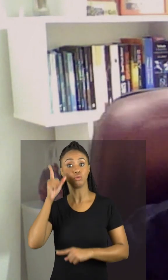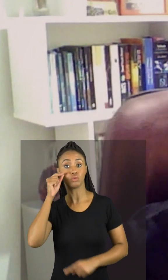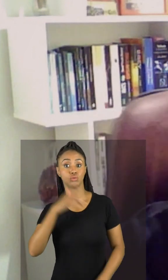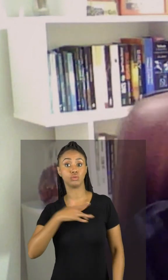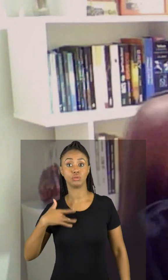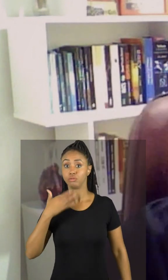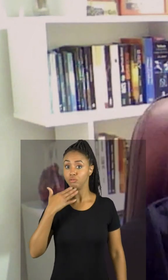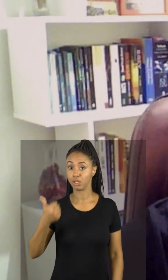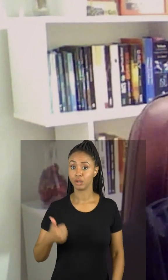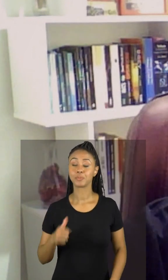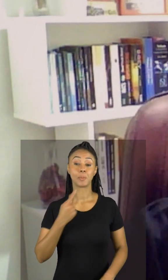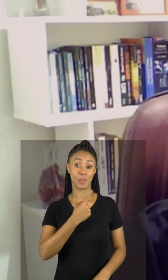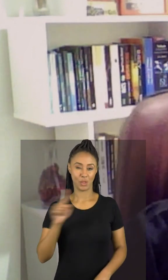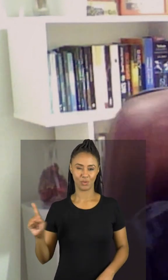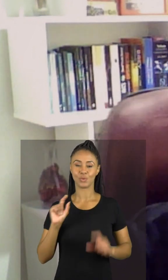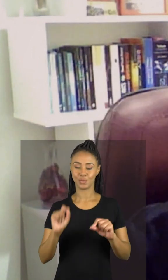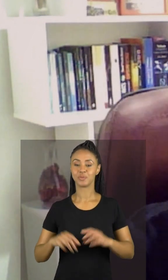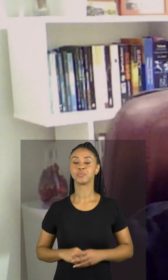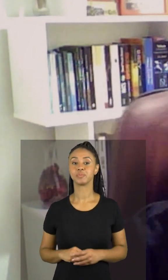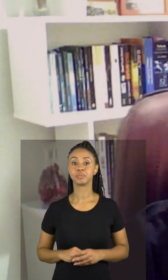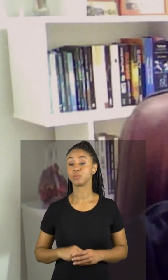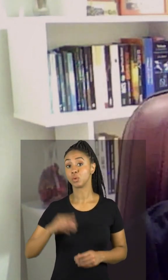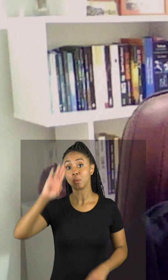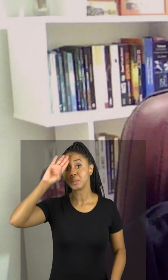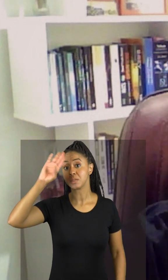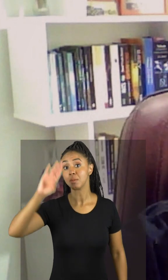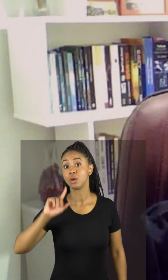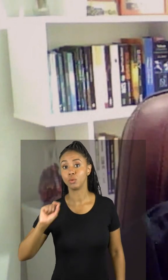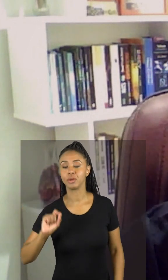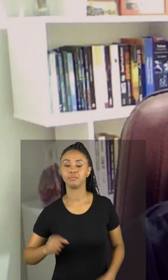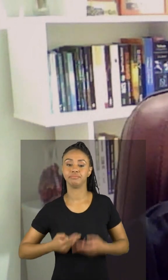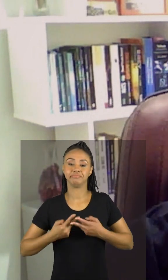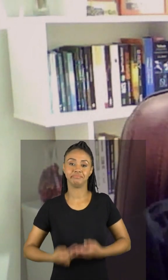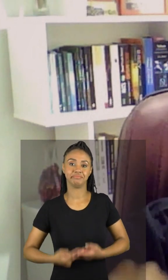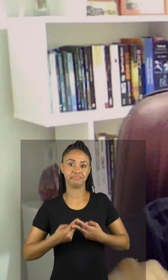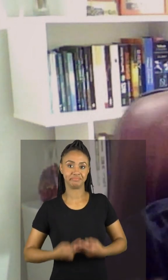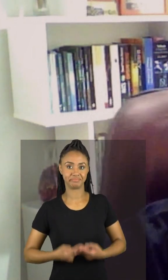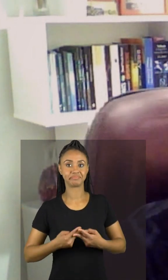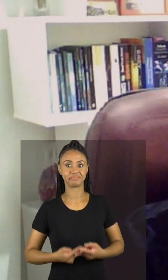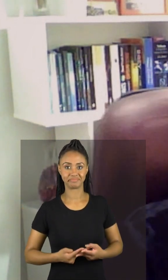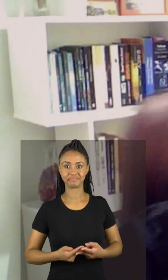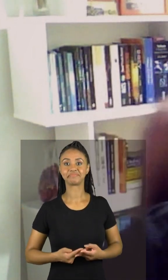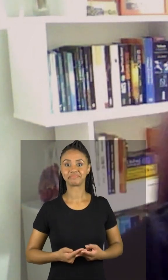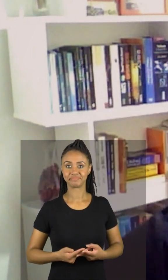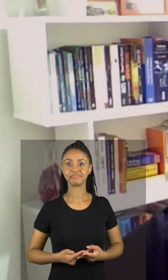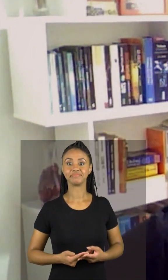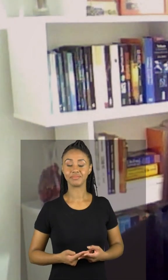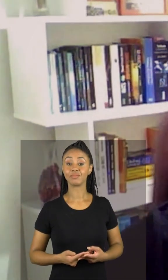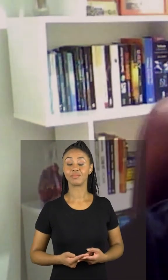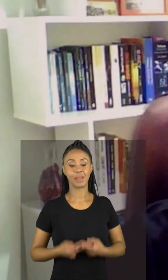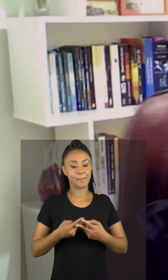e por último a chave da questão é ser paciente é a paciência